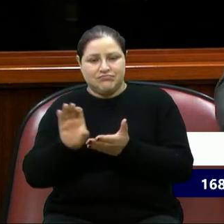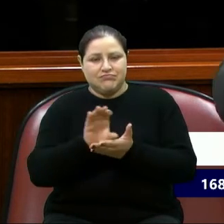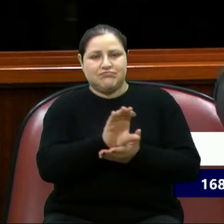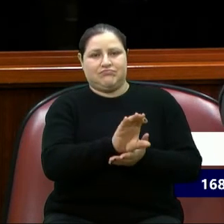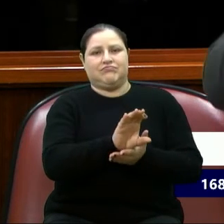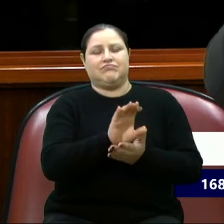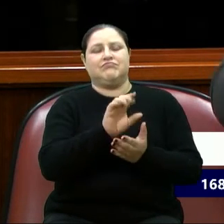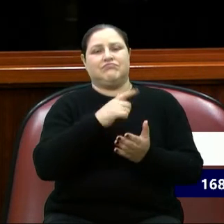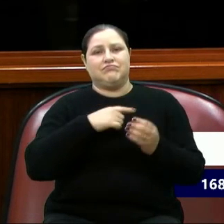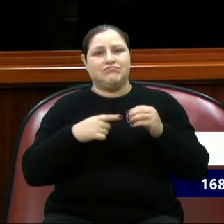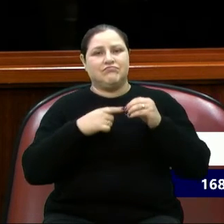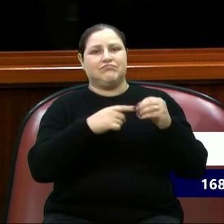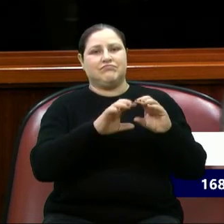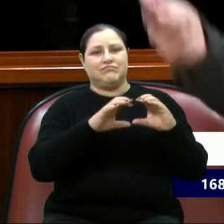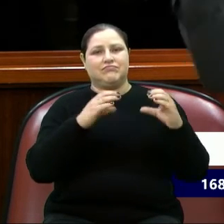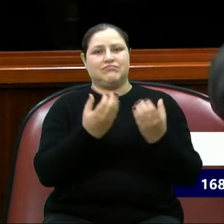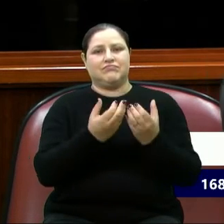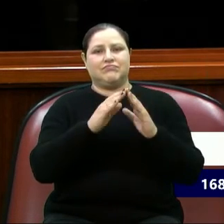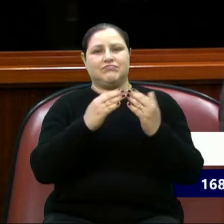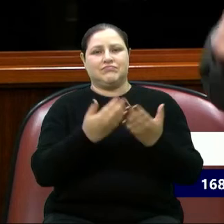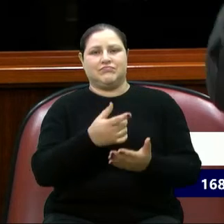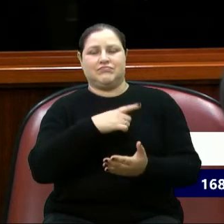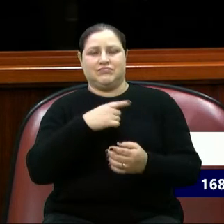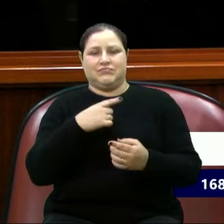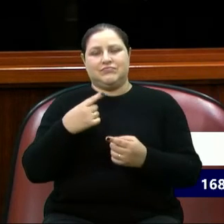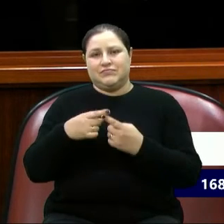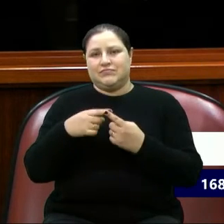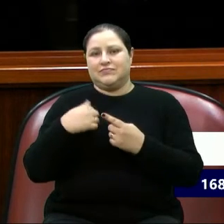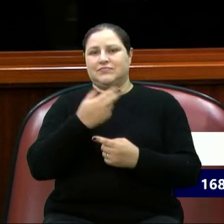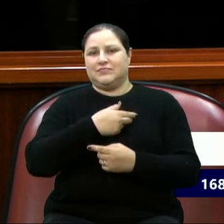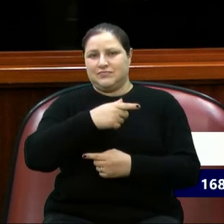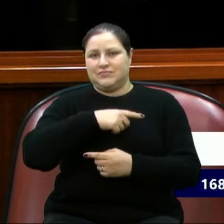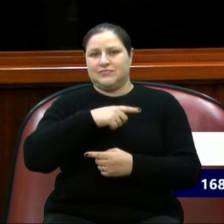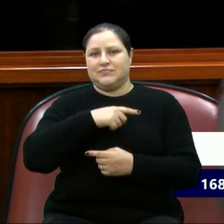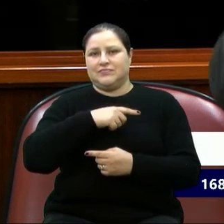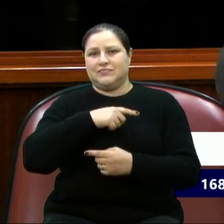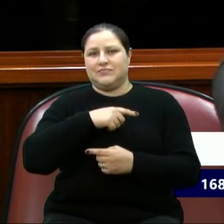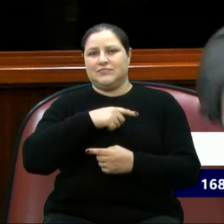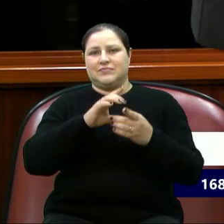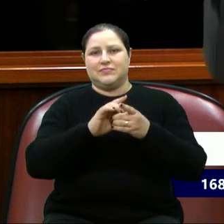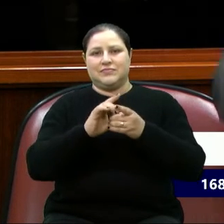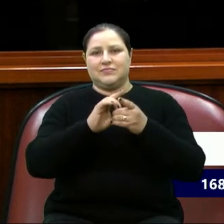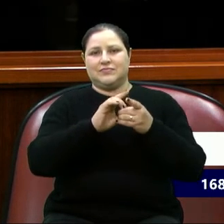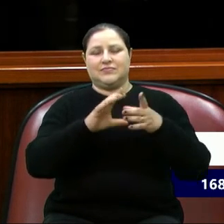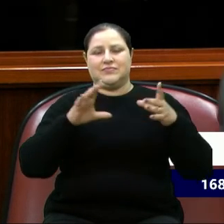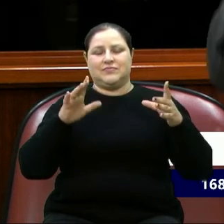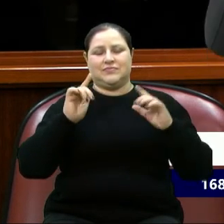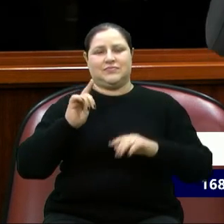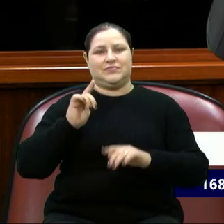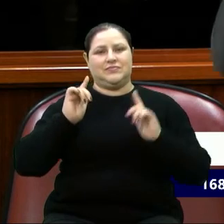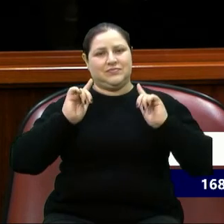para as prioridades que as comunidades escolares têm, até porque nós temos gestão democrática, temos CPM, temos